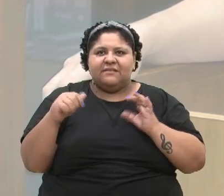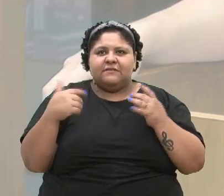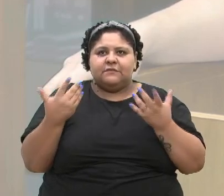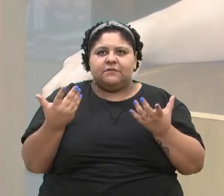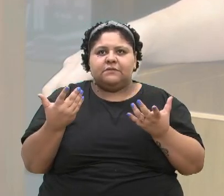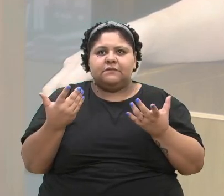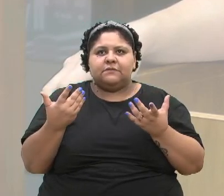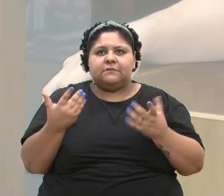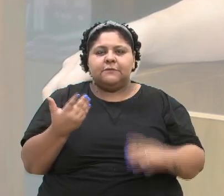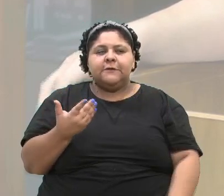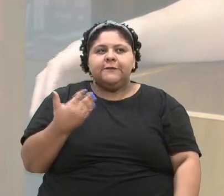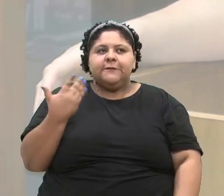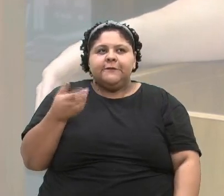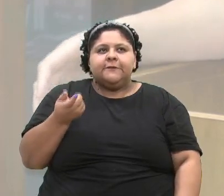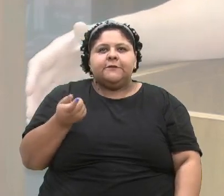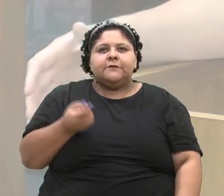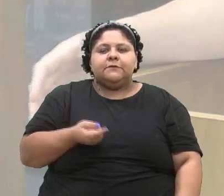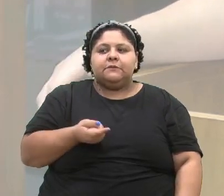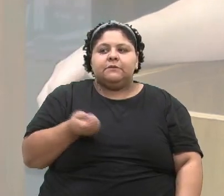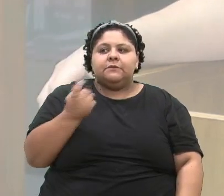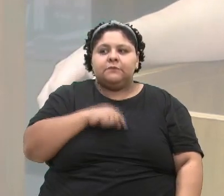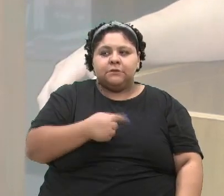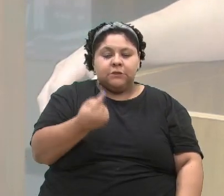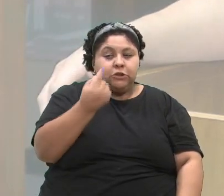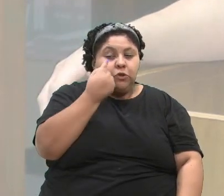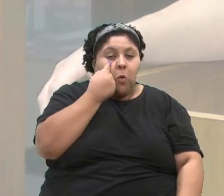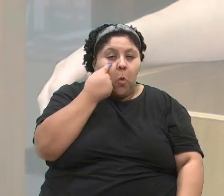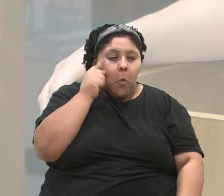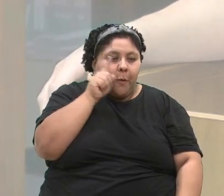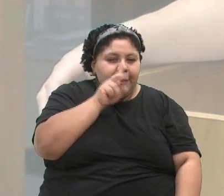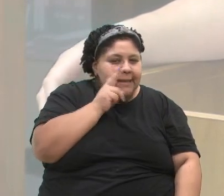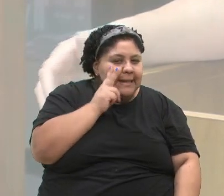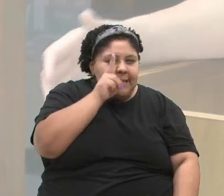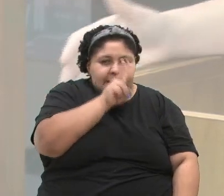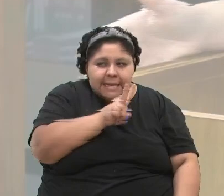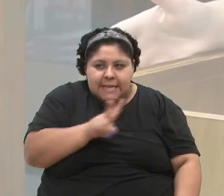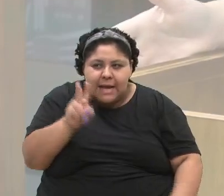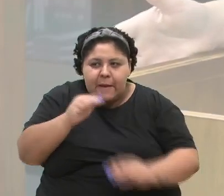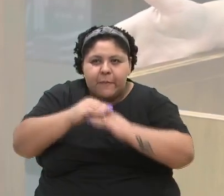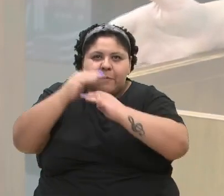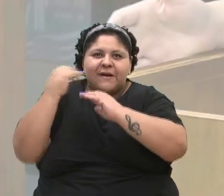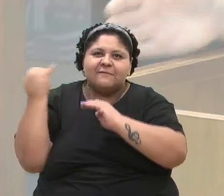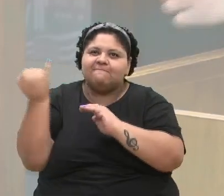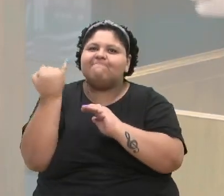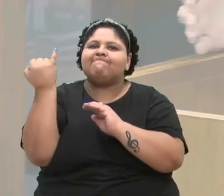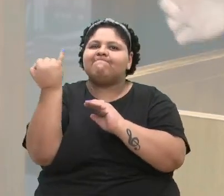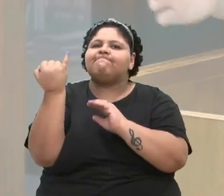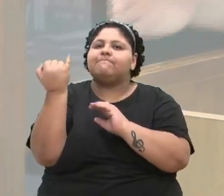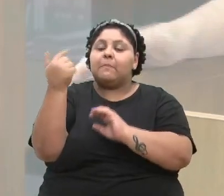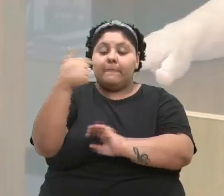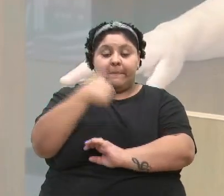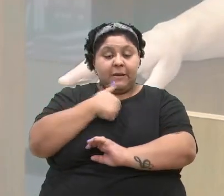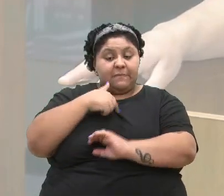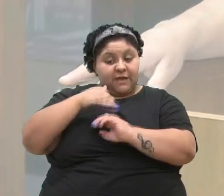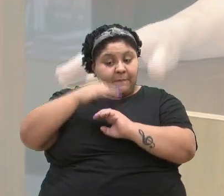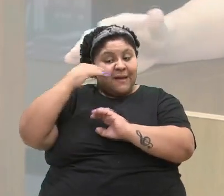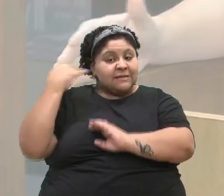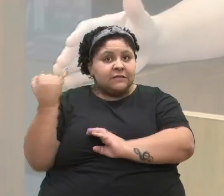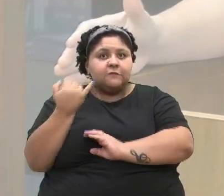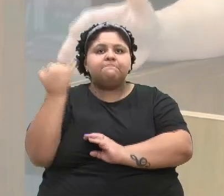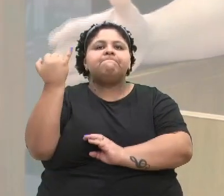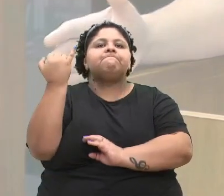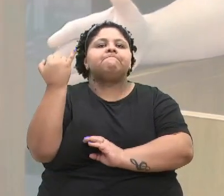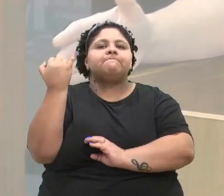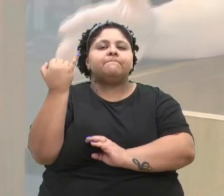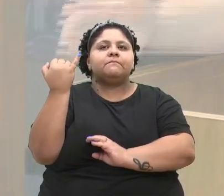Sem olhar para aquilo que de fato é mais importante. Sem olhar para aquilo que para mim é mais importante. Que é